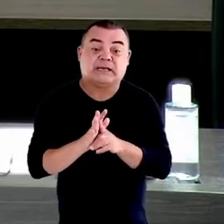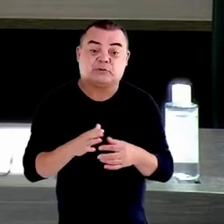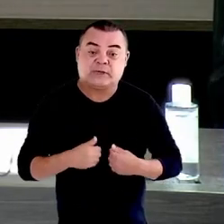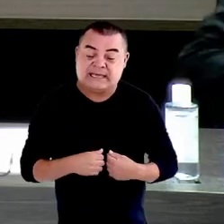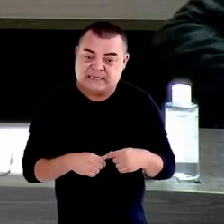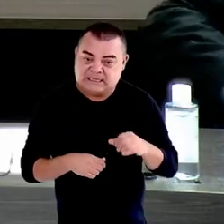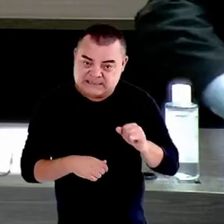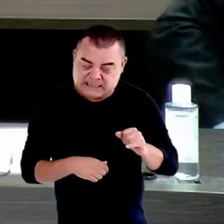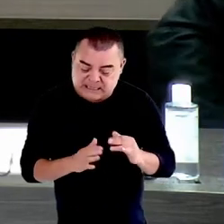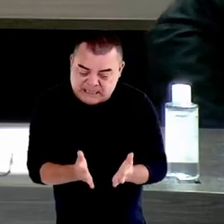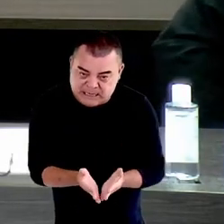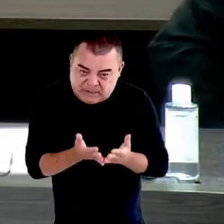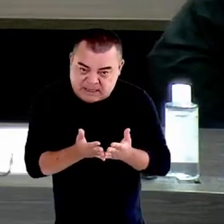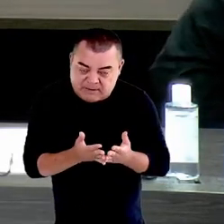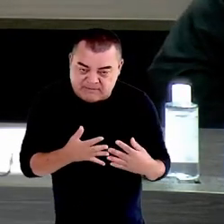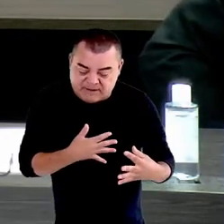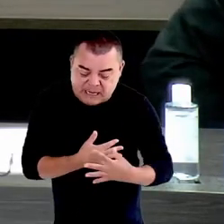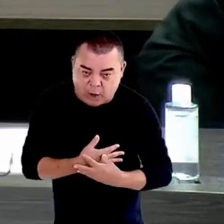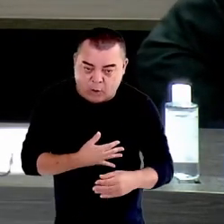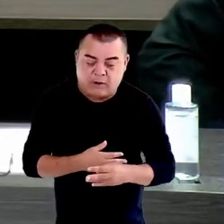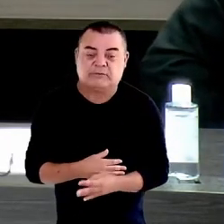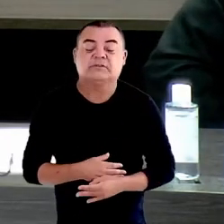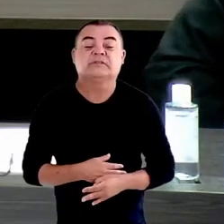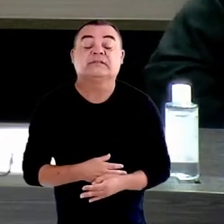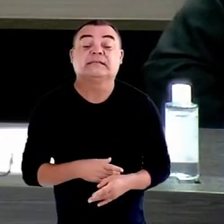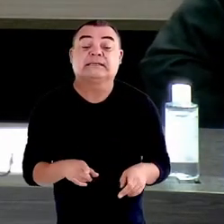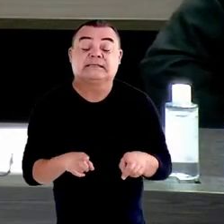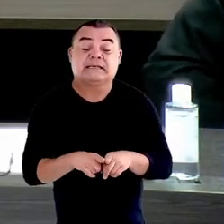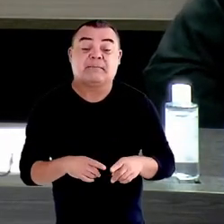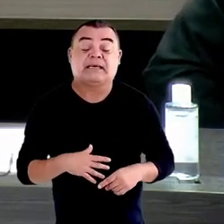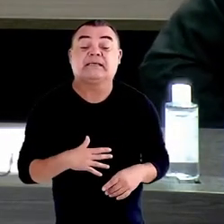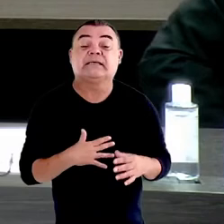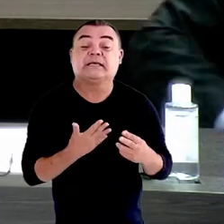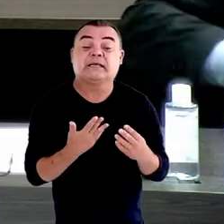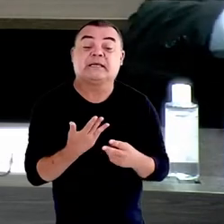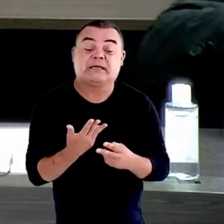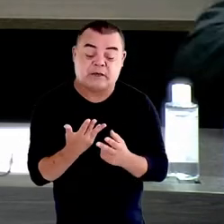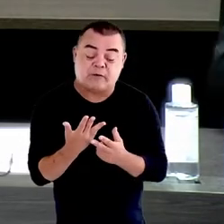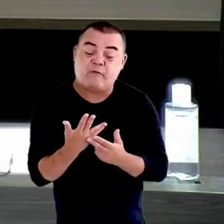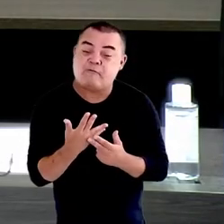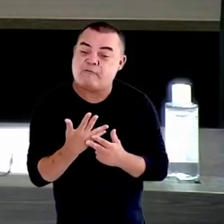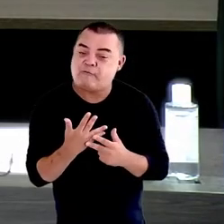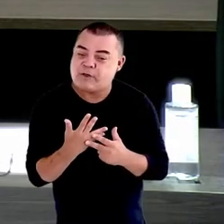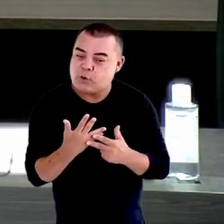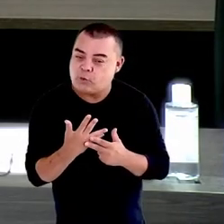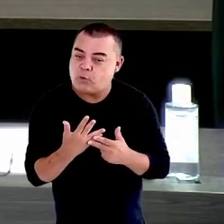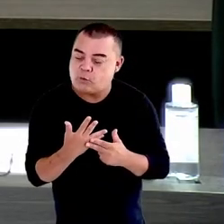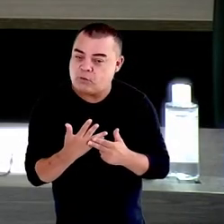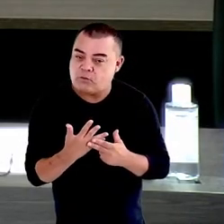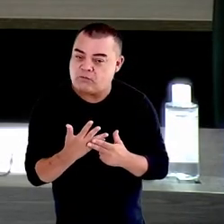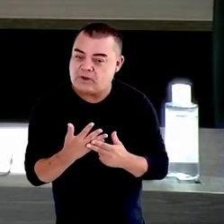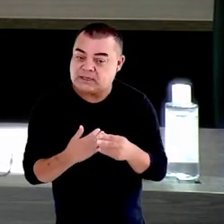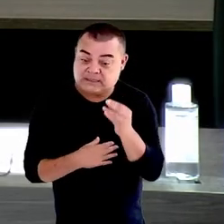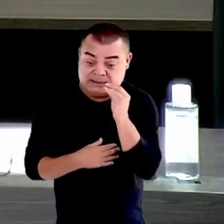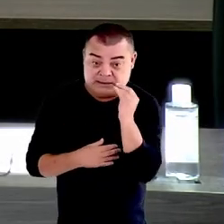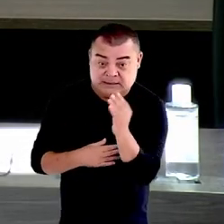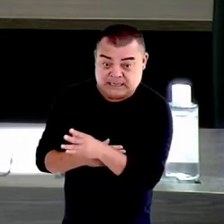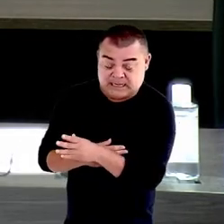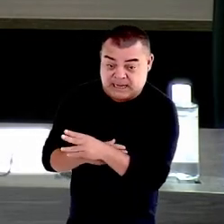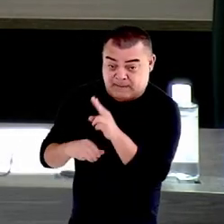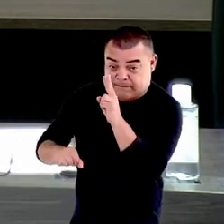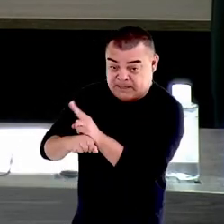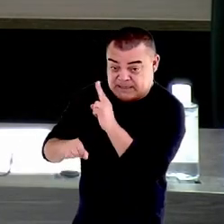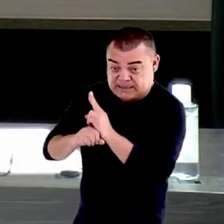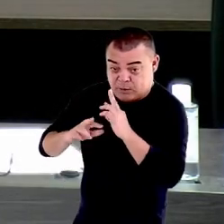-se em órfãos e viúvas como aqueles símbolos dos desamparados por excelência, da proteção humana e,